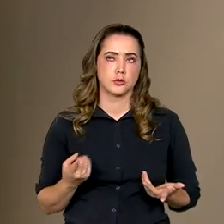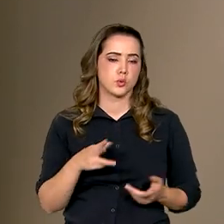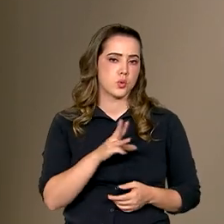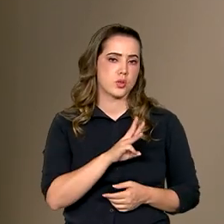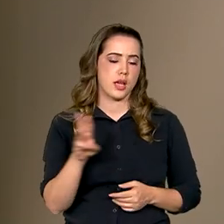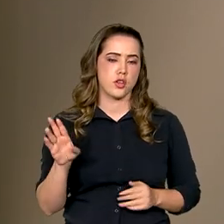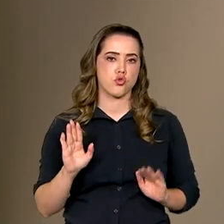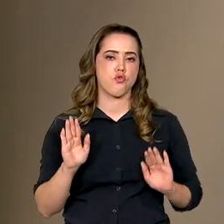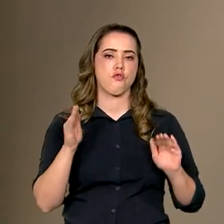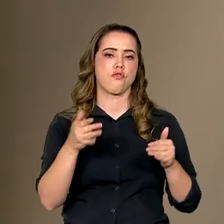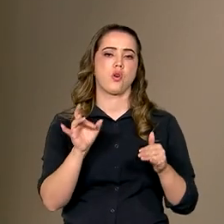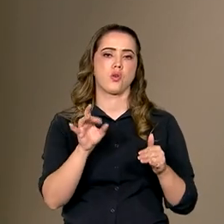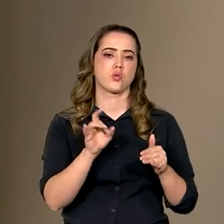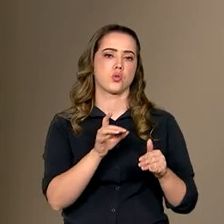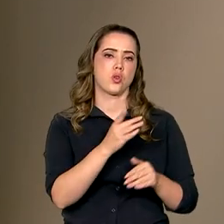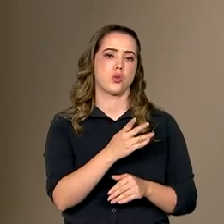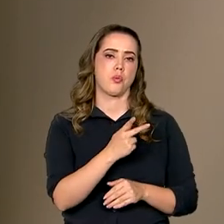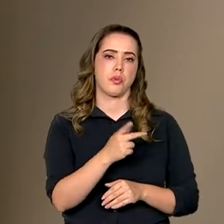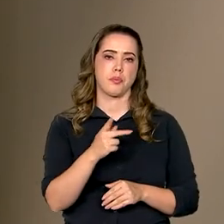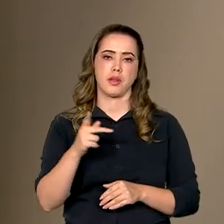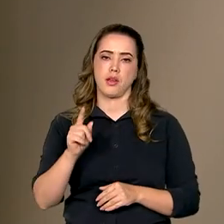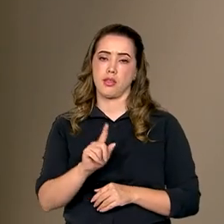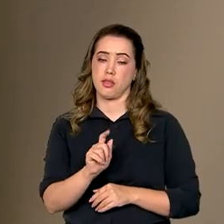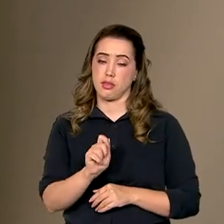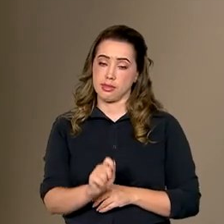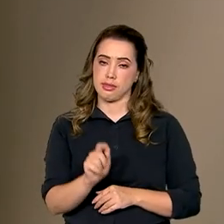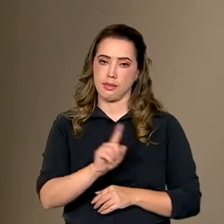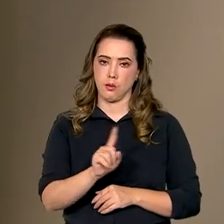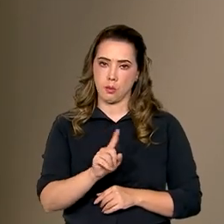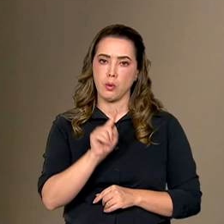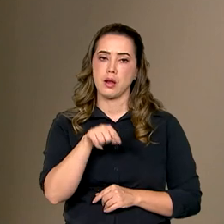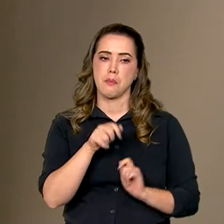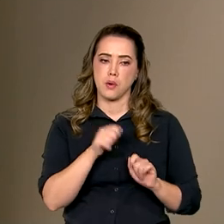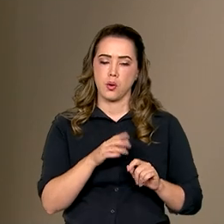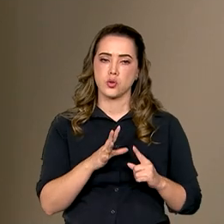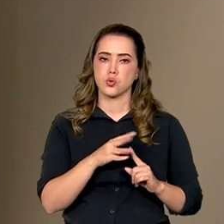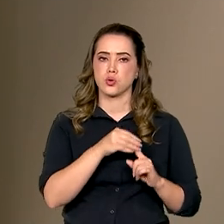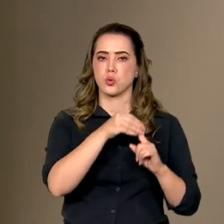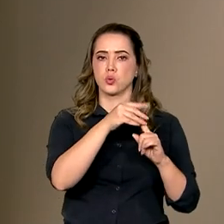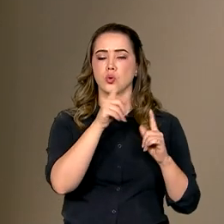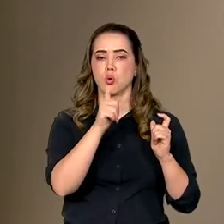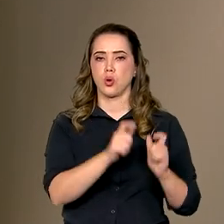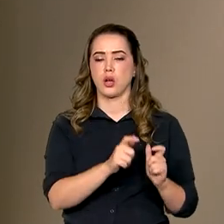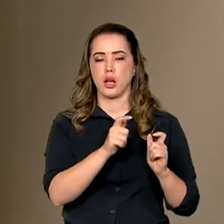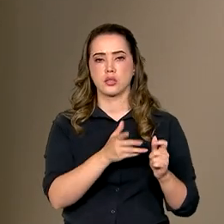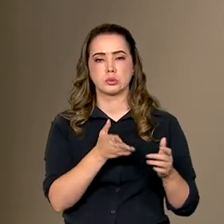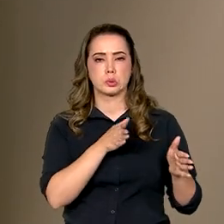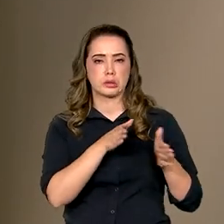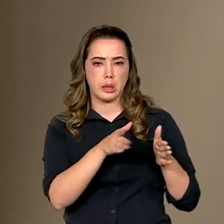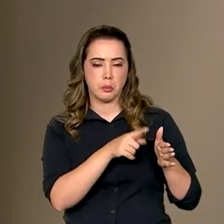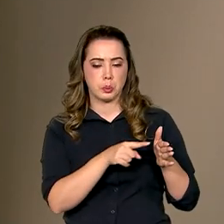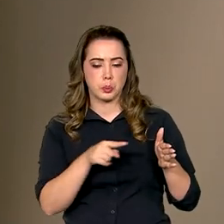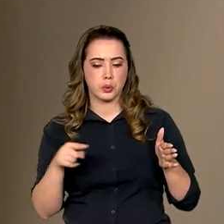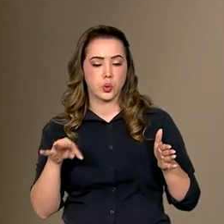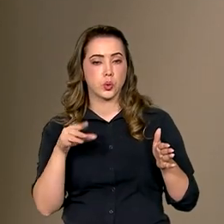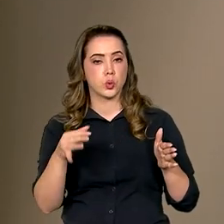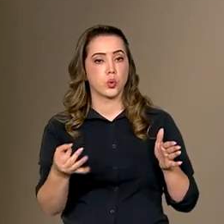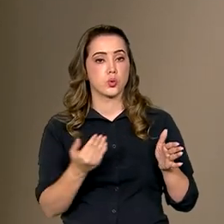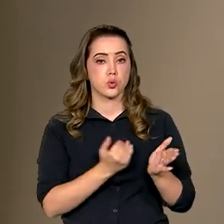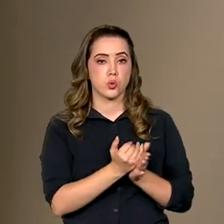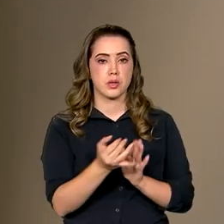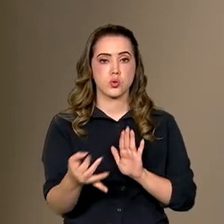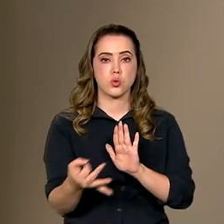voltada só para o PPA. Ela vai centralizar, no curto e no médio prazo, todas as